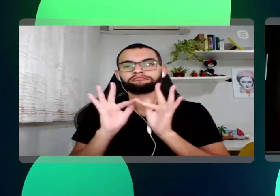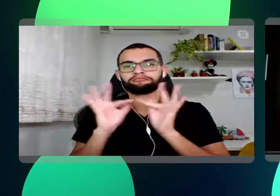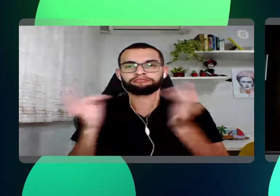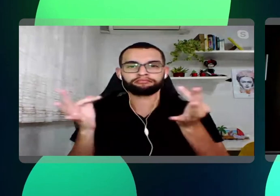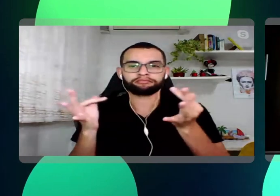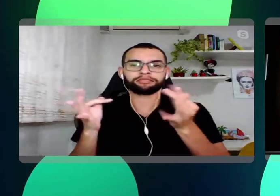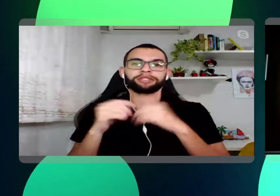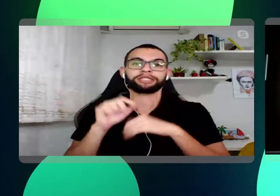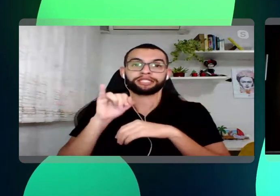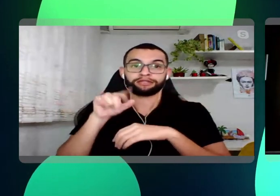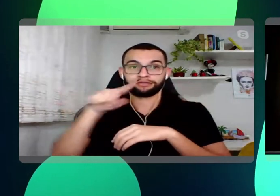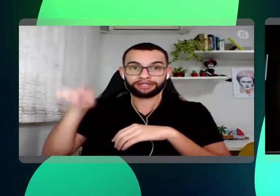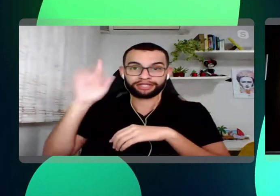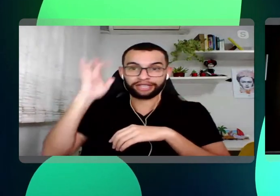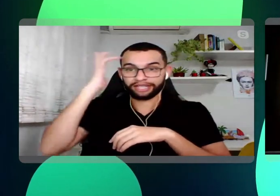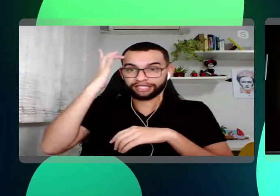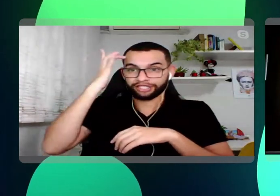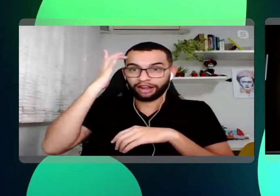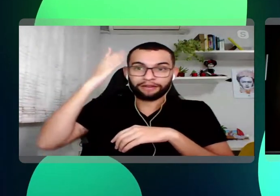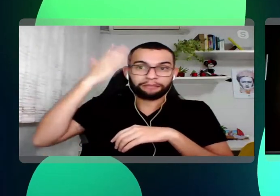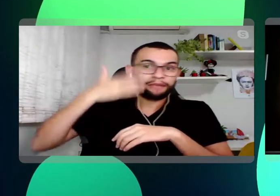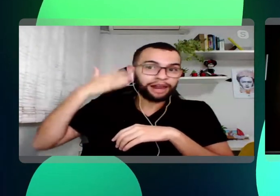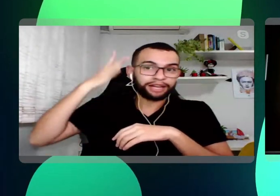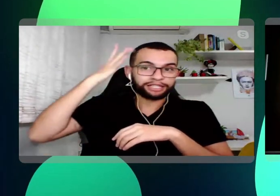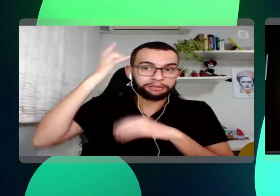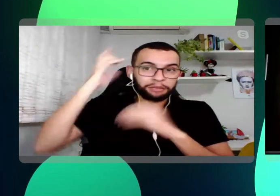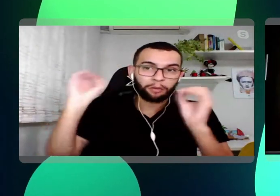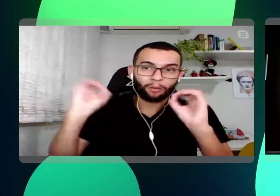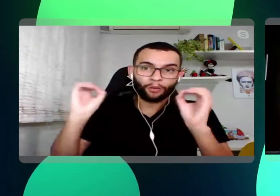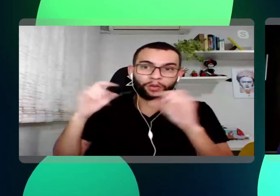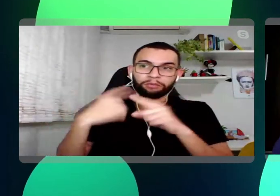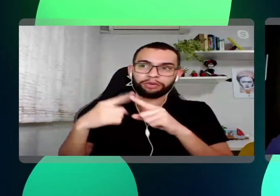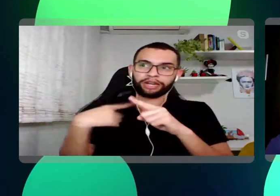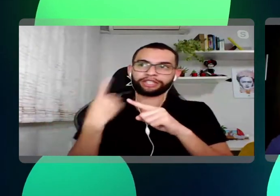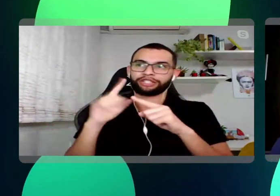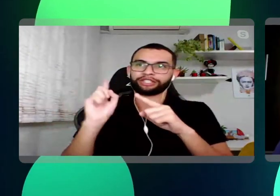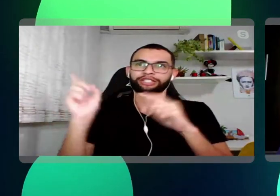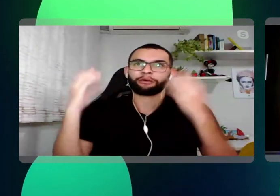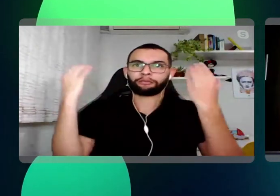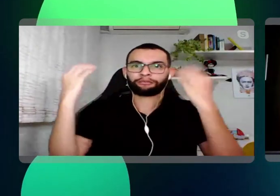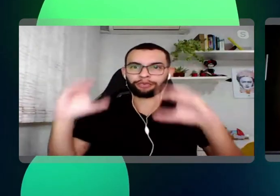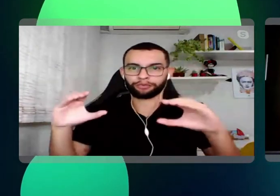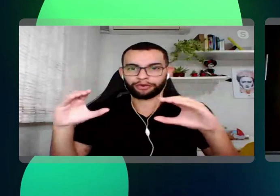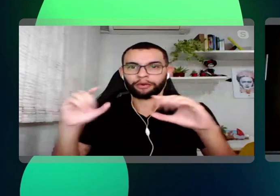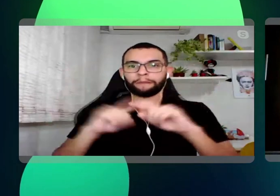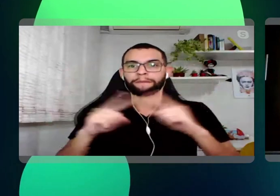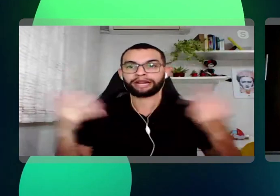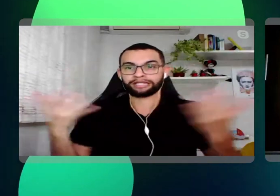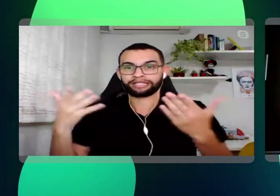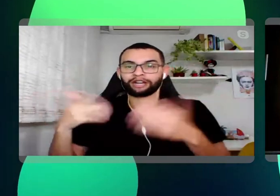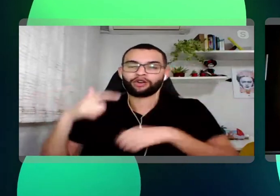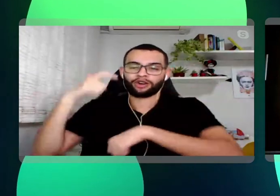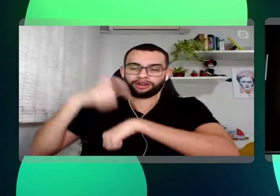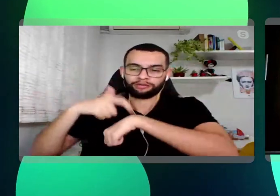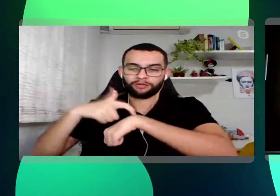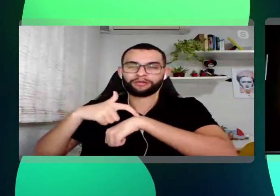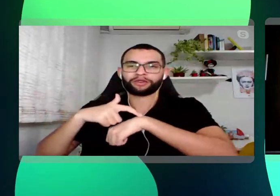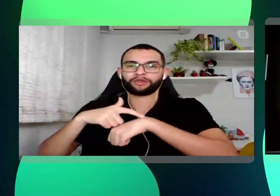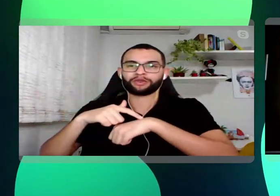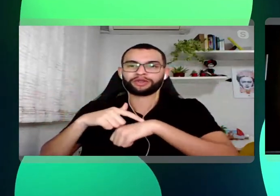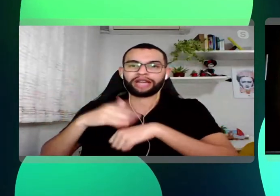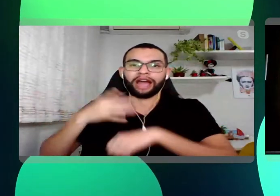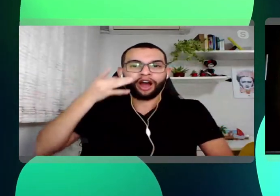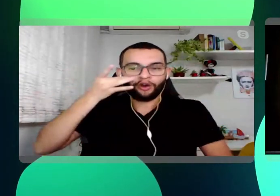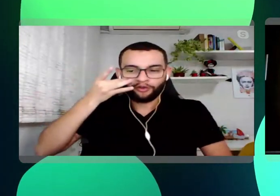Então, vocês achavam que não iam ter palestras amanhã que a gente não publicou, mas a gente está vindo aqui ao vivo para confirmar que essas